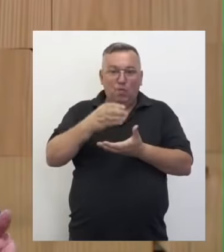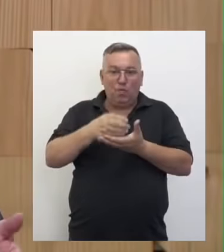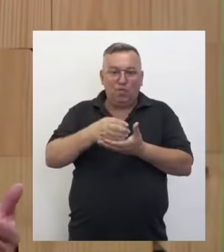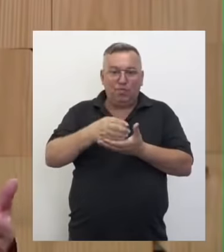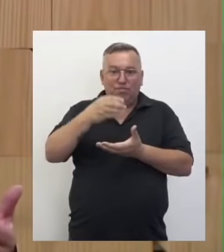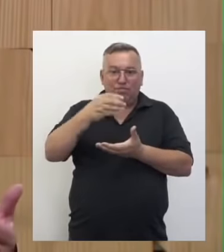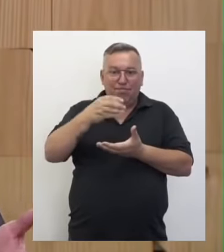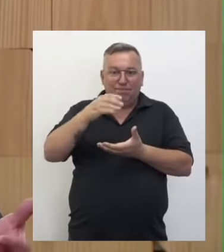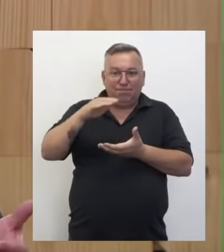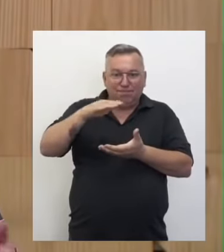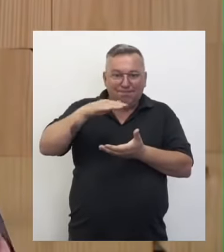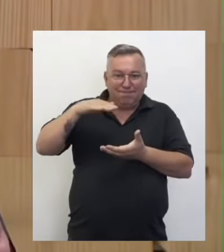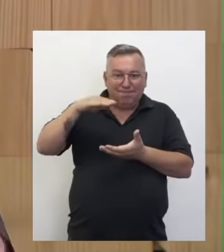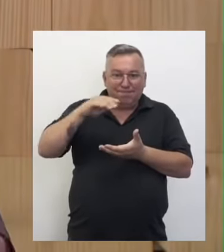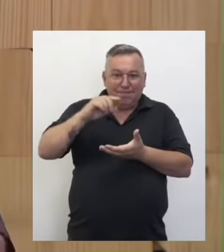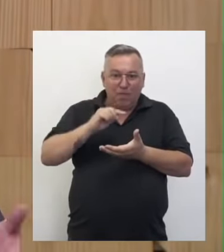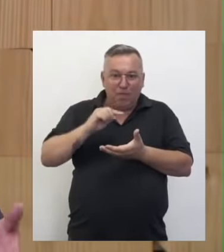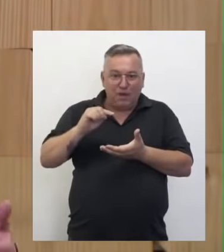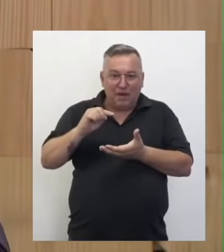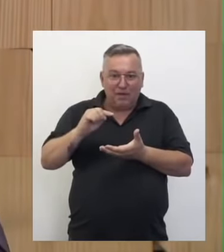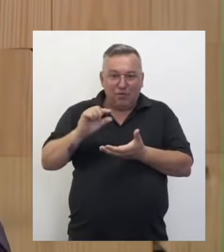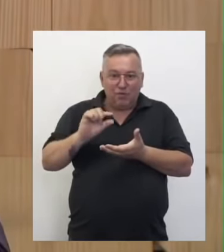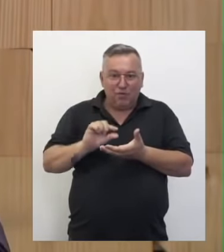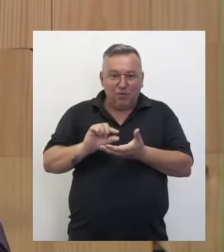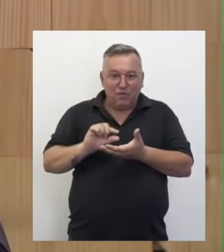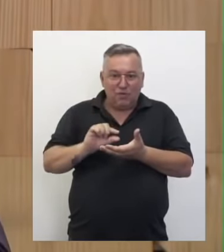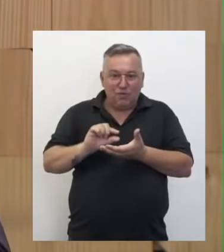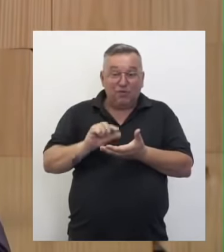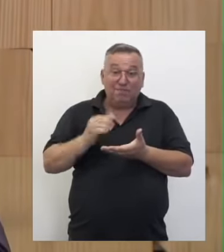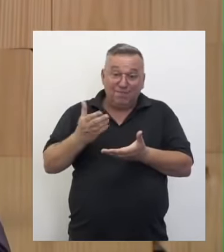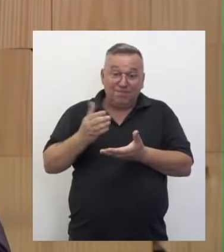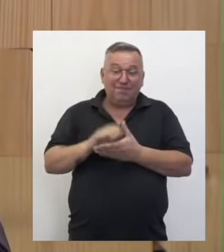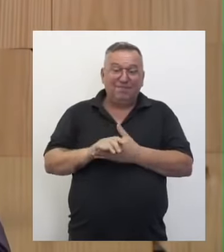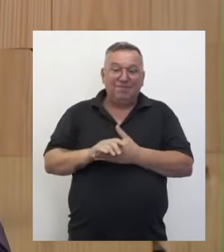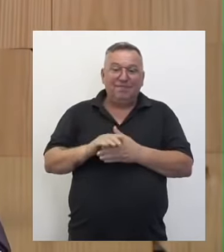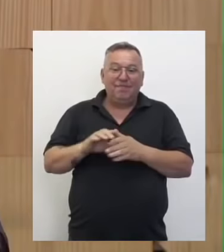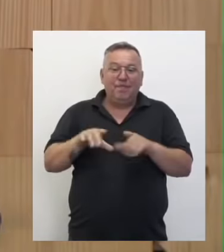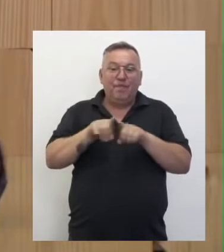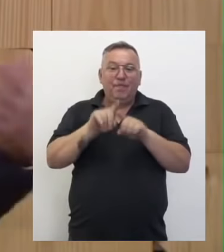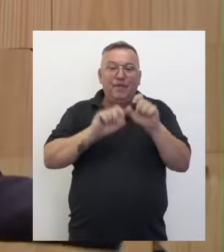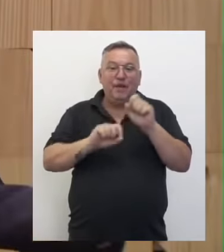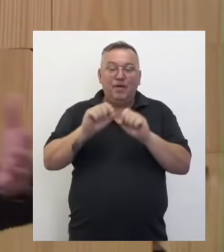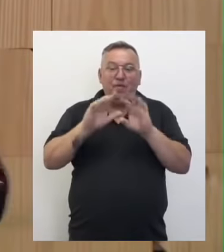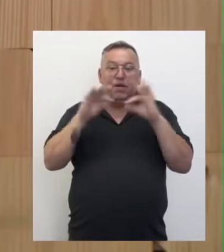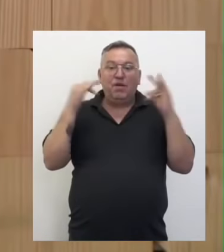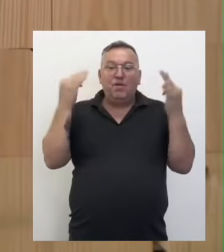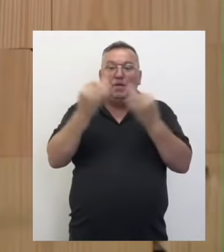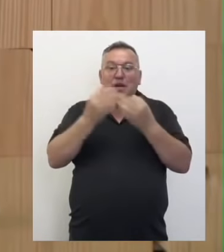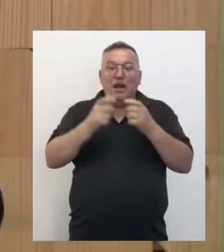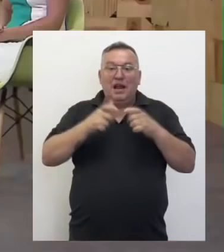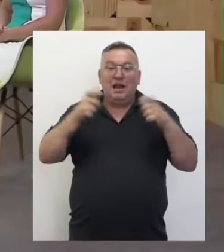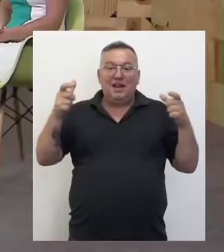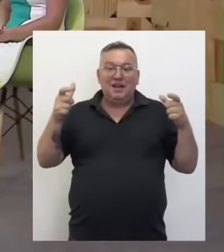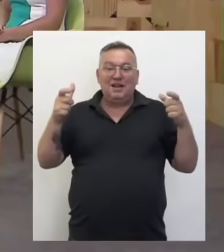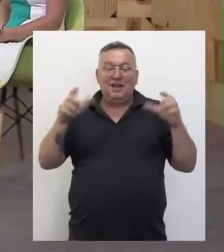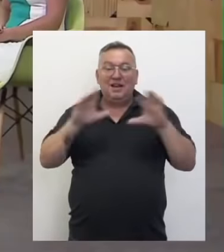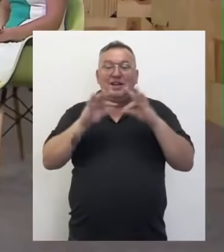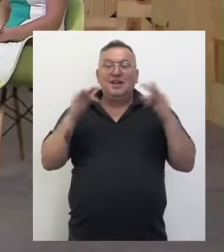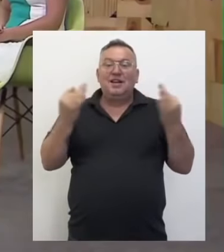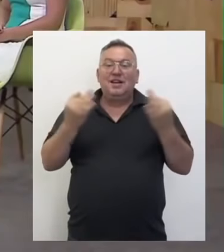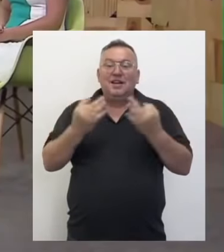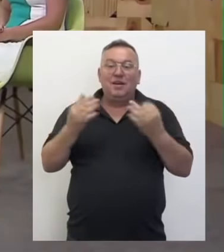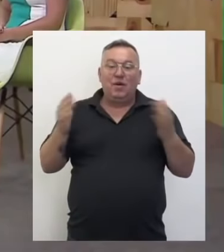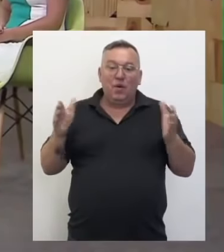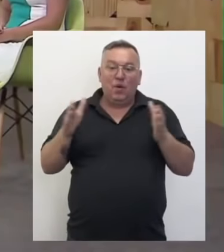um copo cheio, um copo pela metade ou 30% de um copo e uma família grande e uma família pequena. Então, você